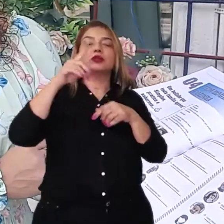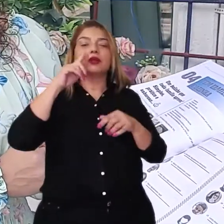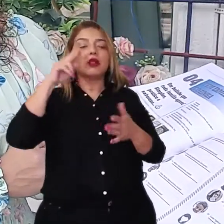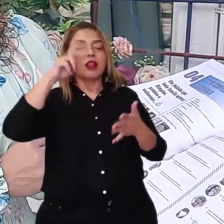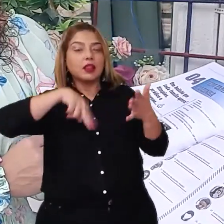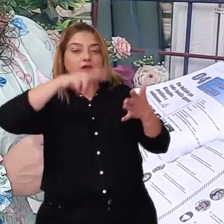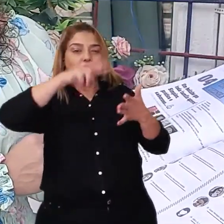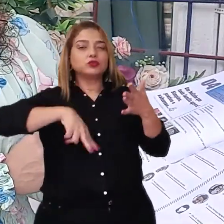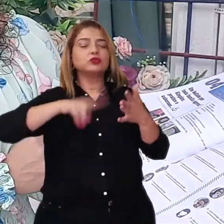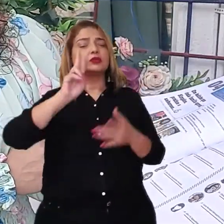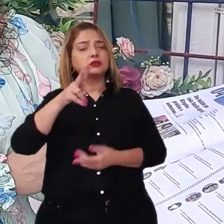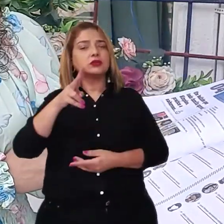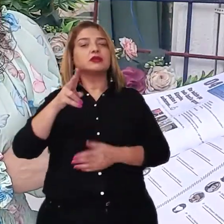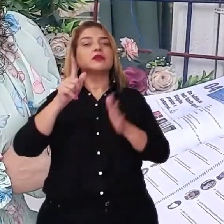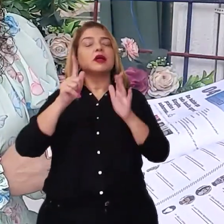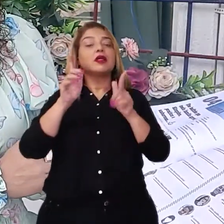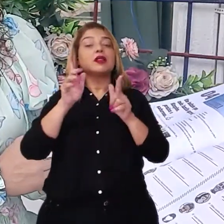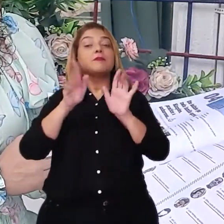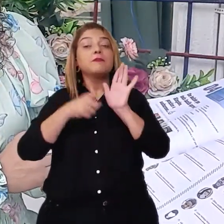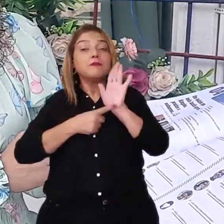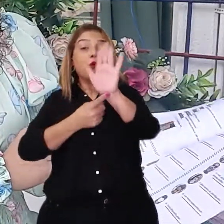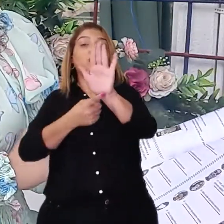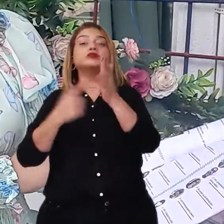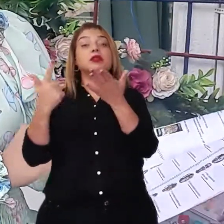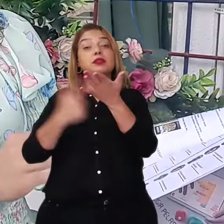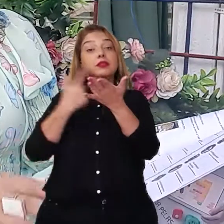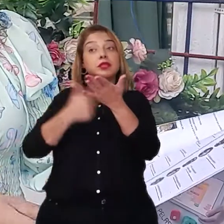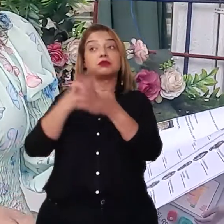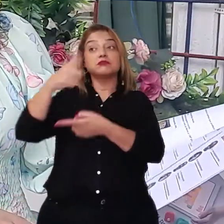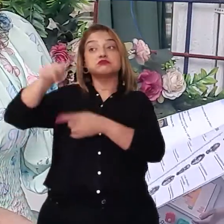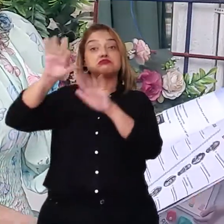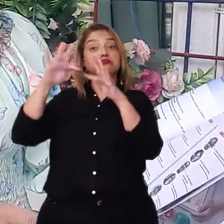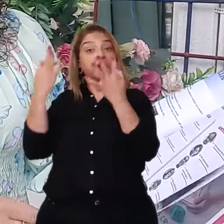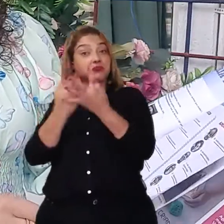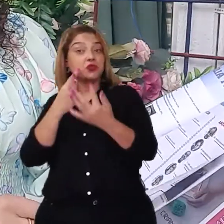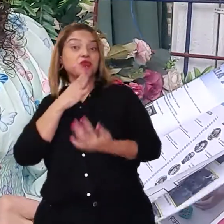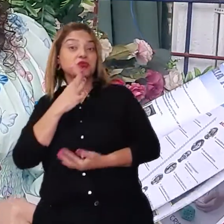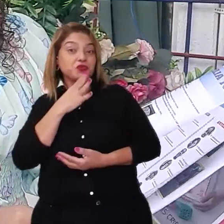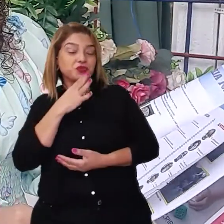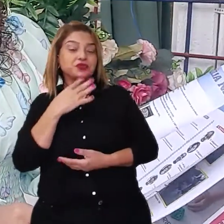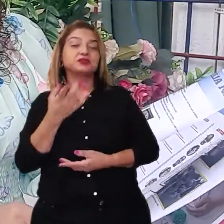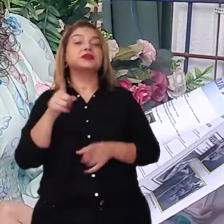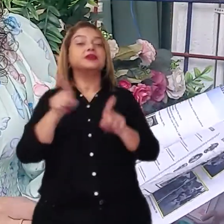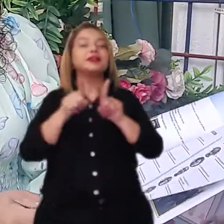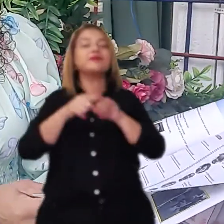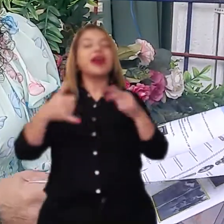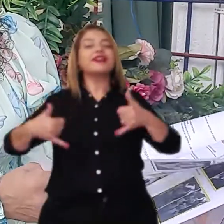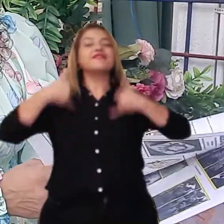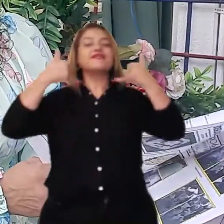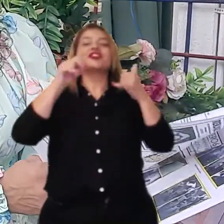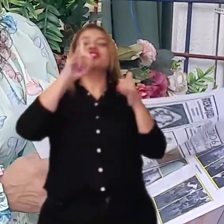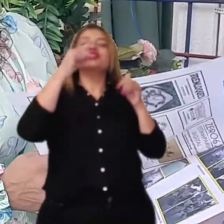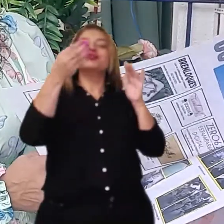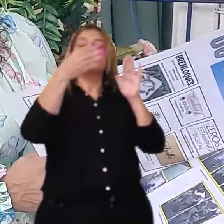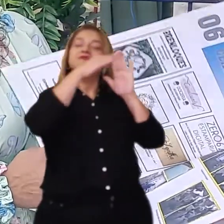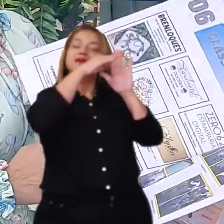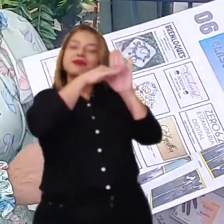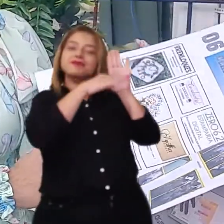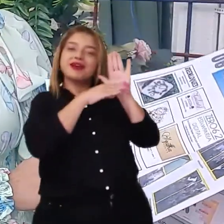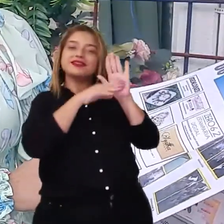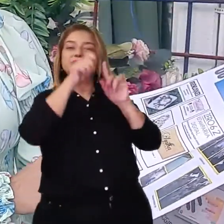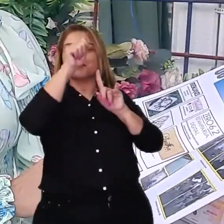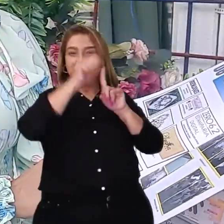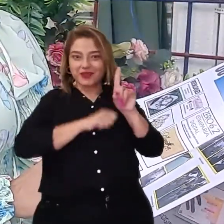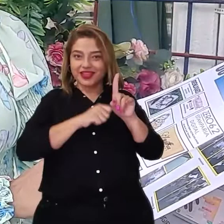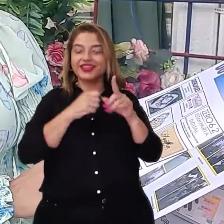cada edição, nós apresentamos um livro para que a família conheça. Nós colocamos os aniversariantes